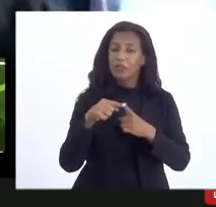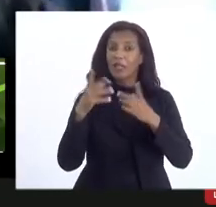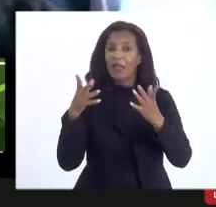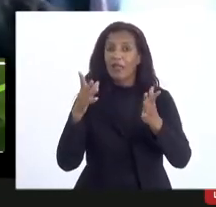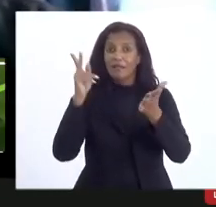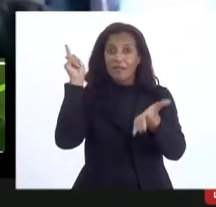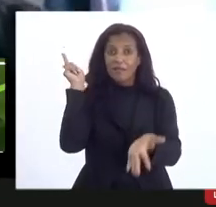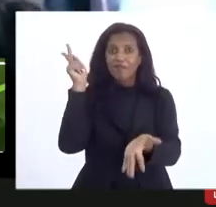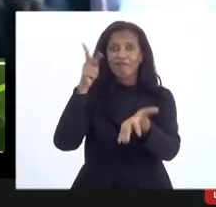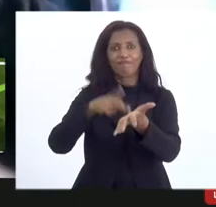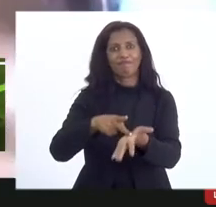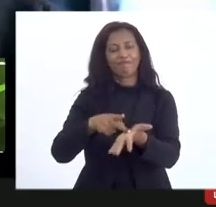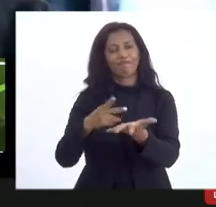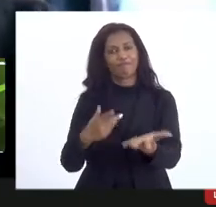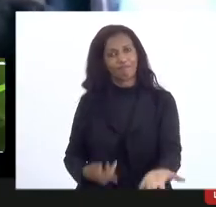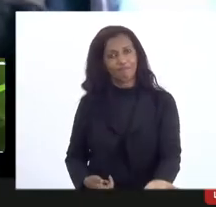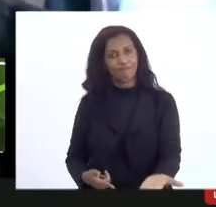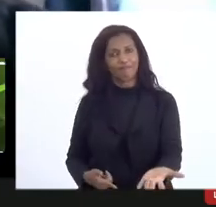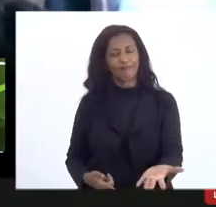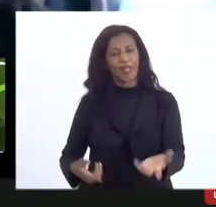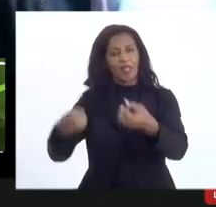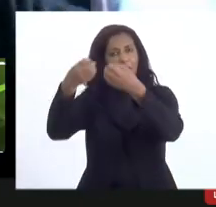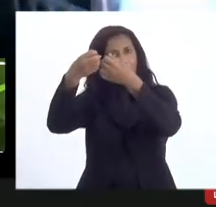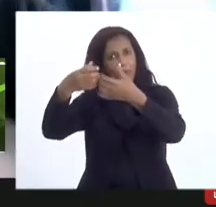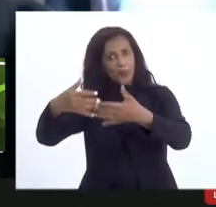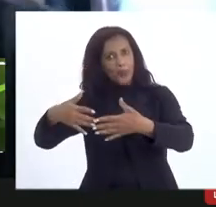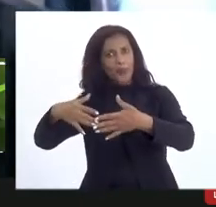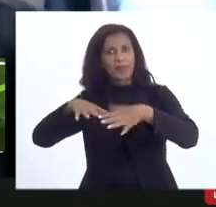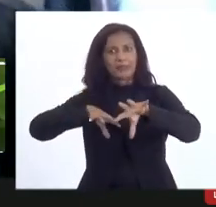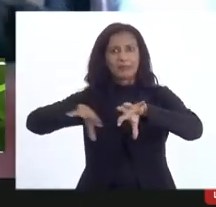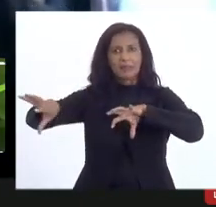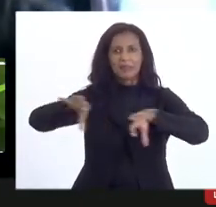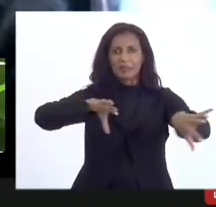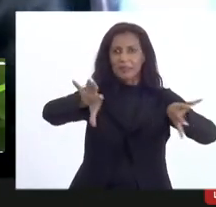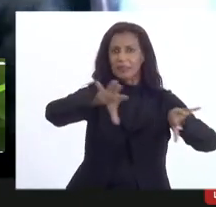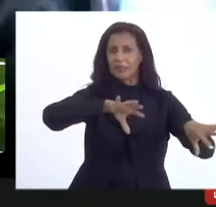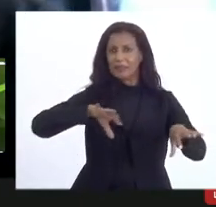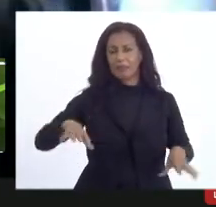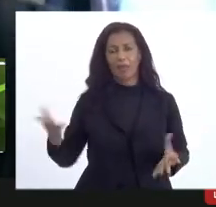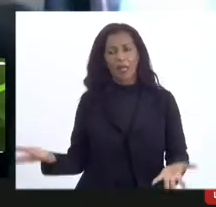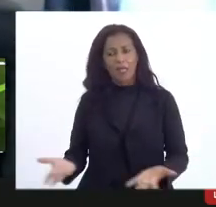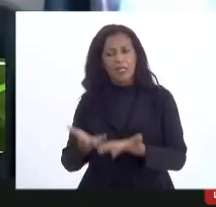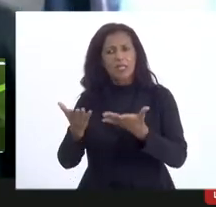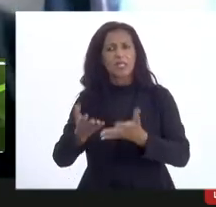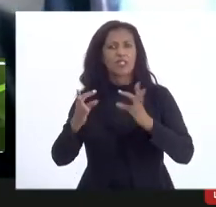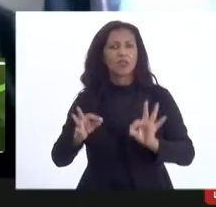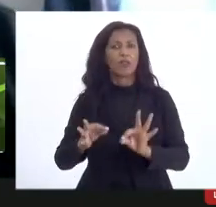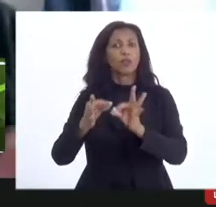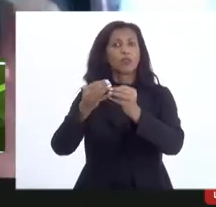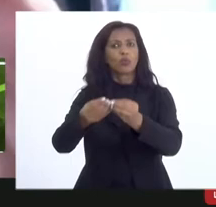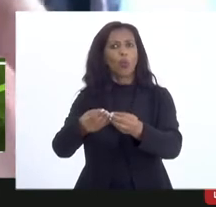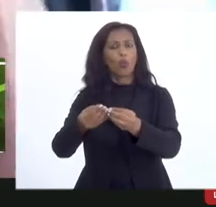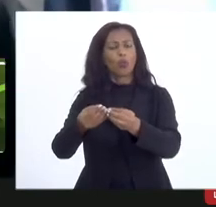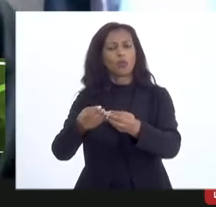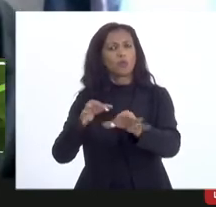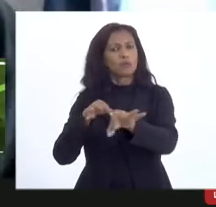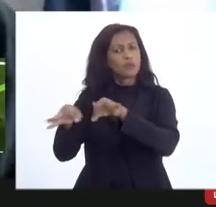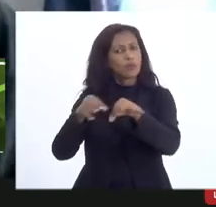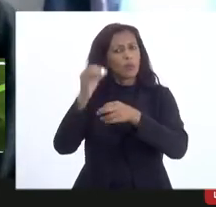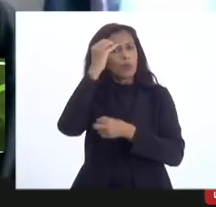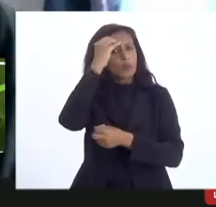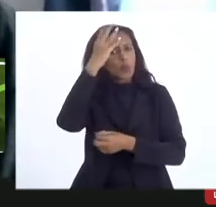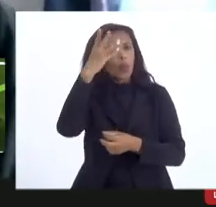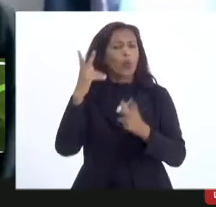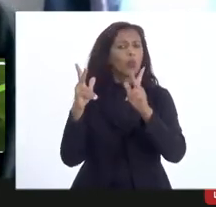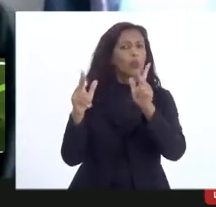exatamente esse desburocratizar despenalizar incentivar todas as formas de cultura e como